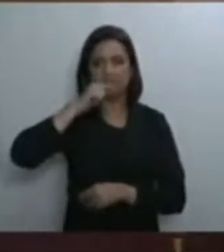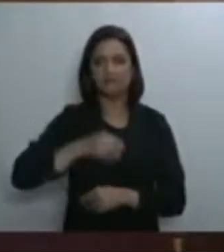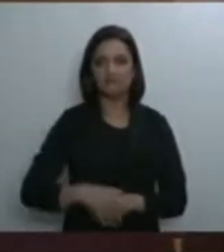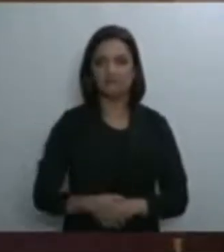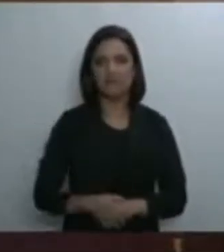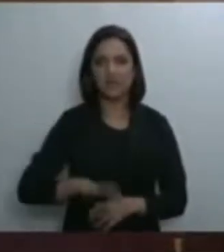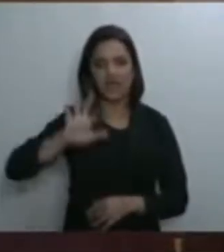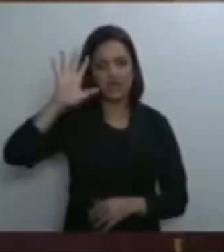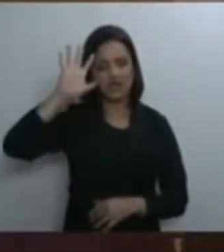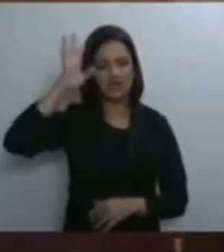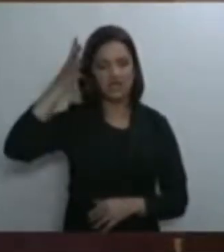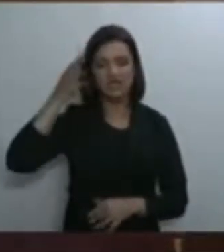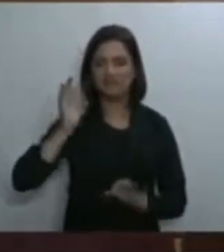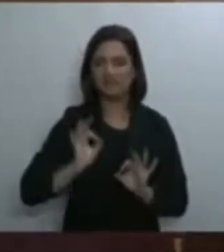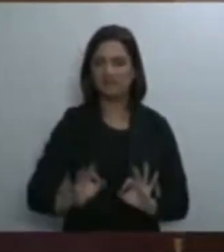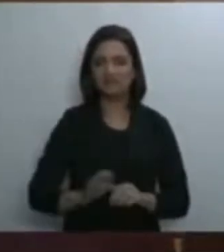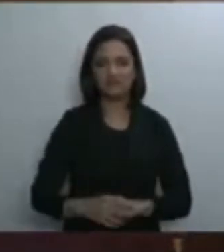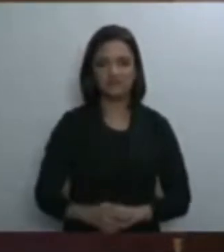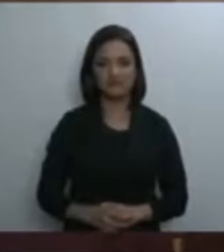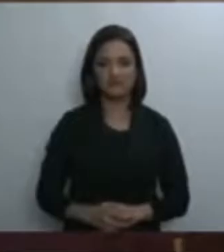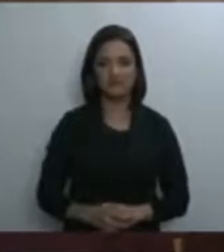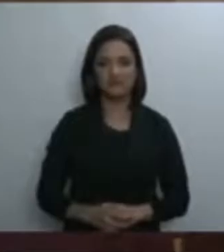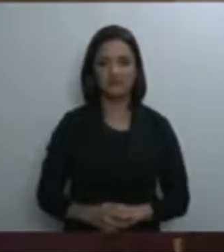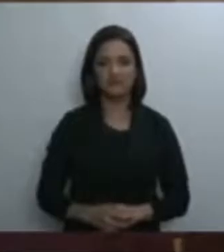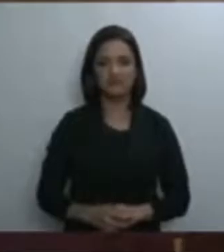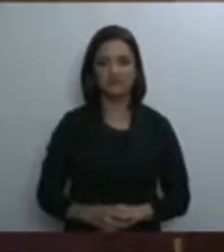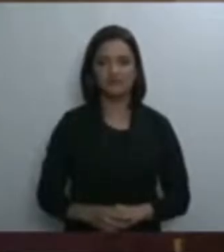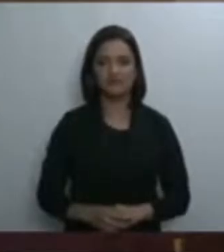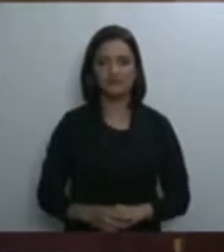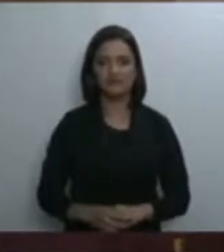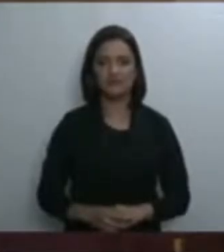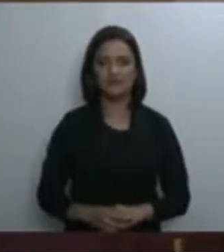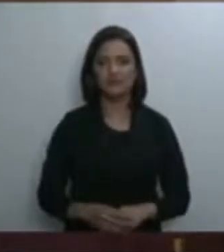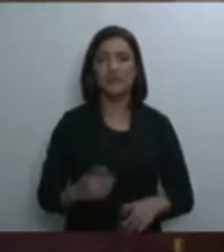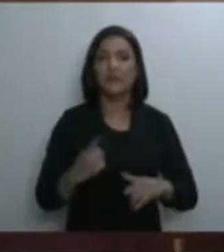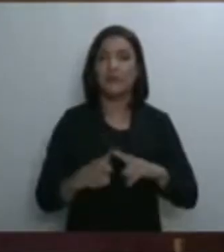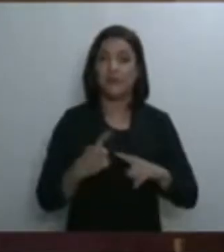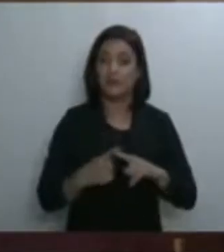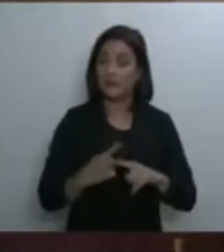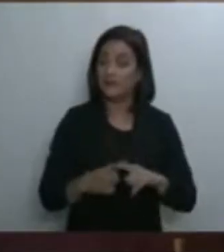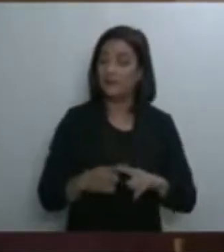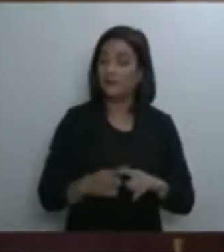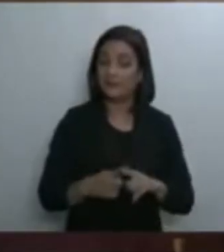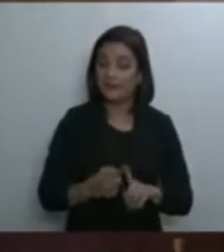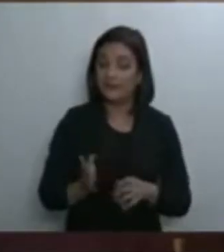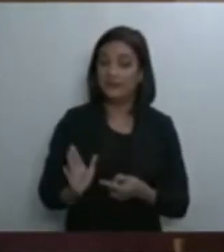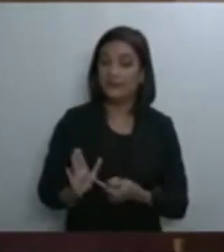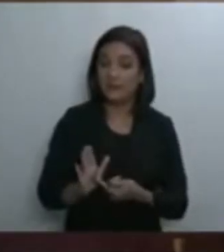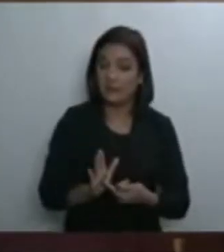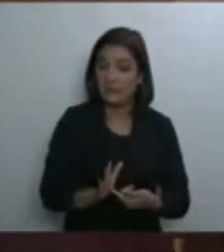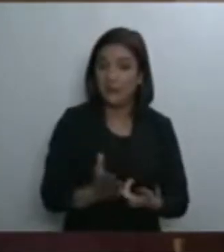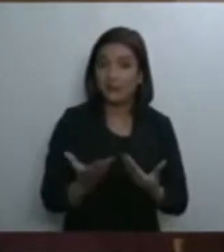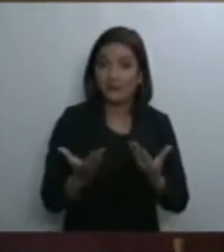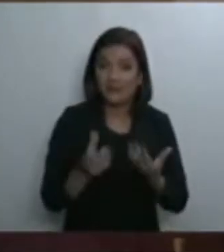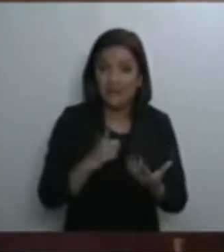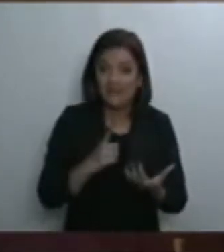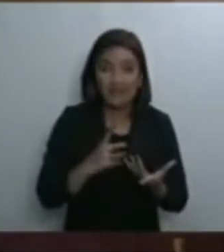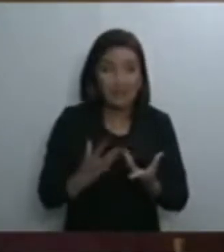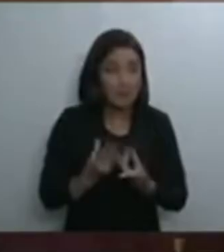decisão. Porque, de fato, põe cobro a um festival de abusos.